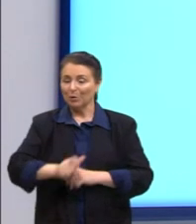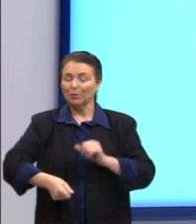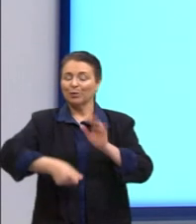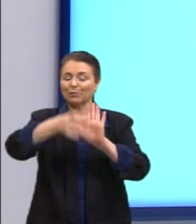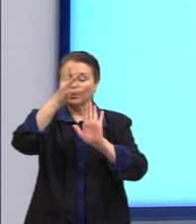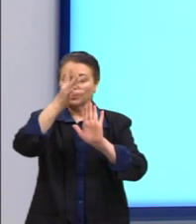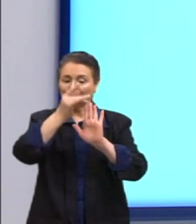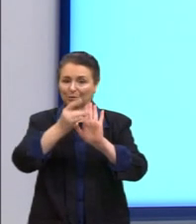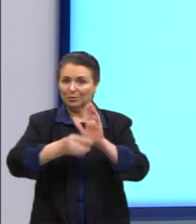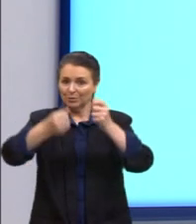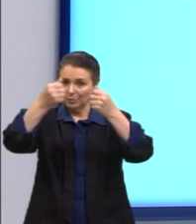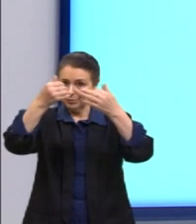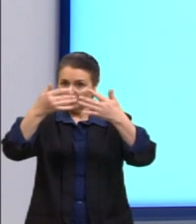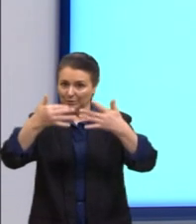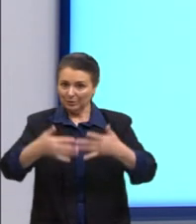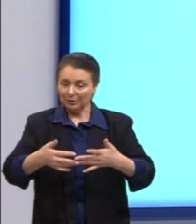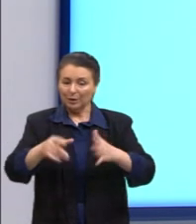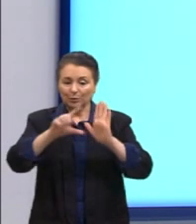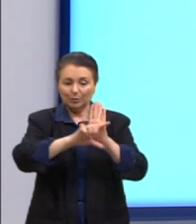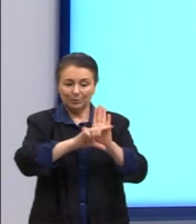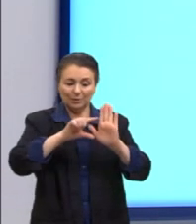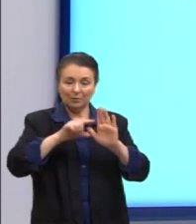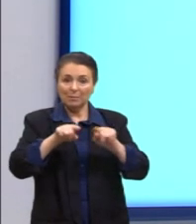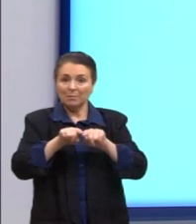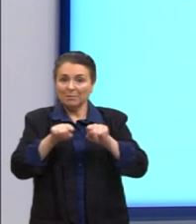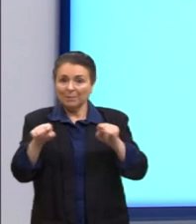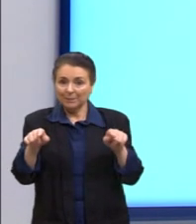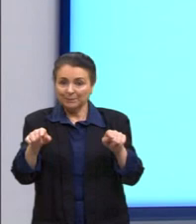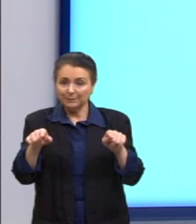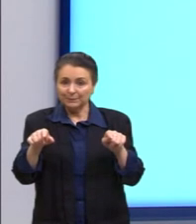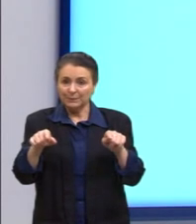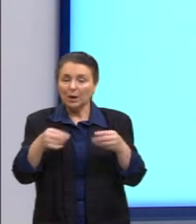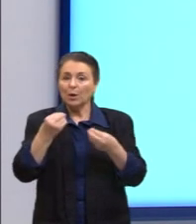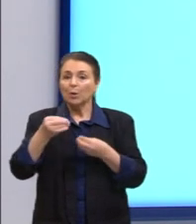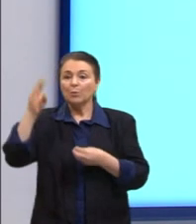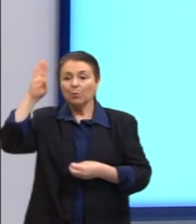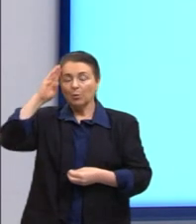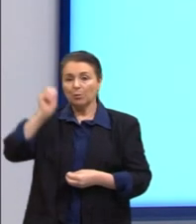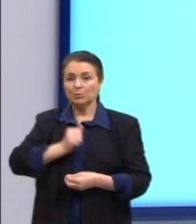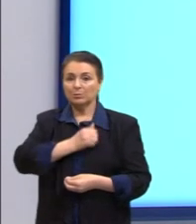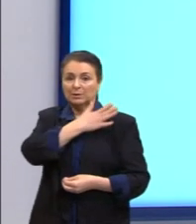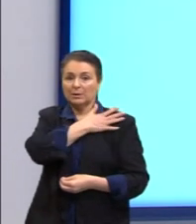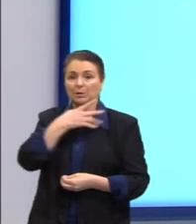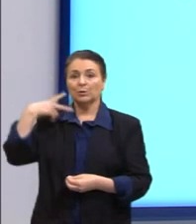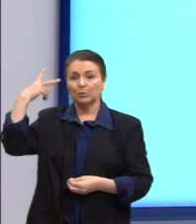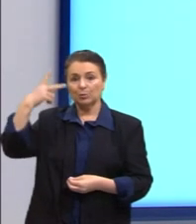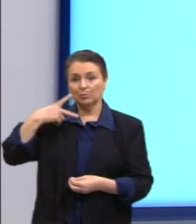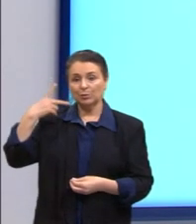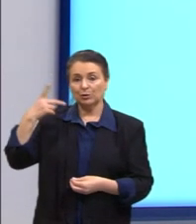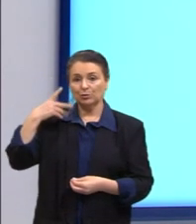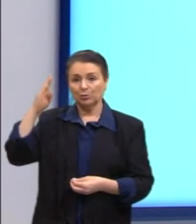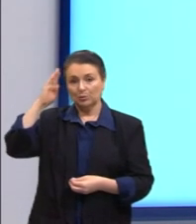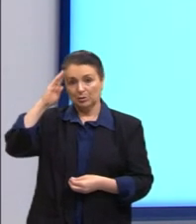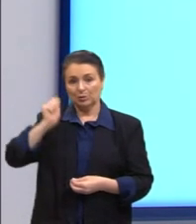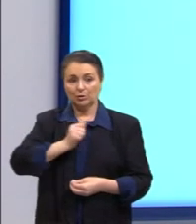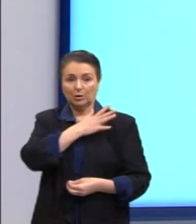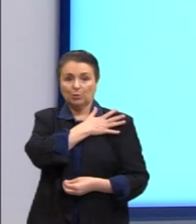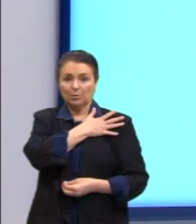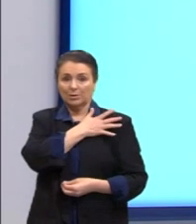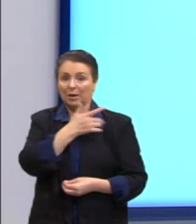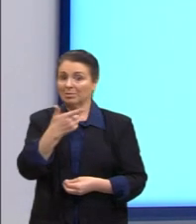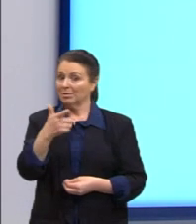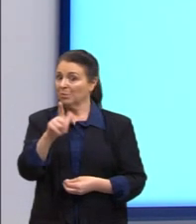aqui exatamente nesse parágrafo, mas, como os militares e os políticos da ditadura não foram julgados,